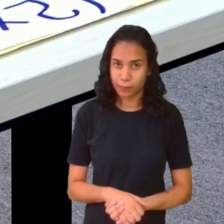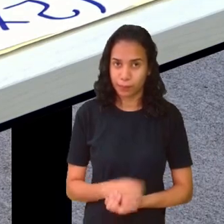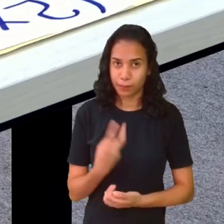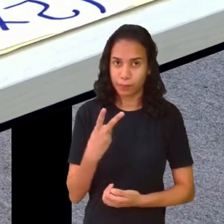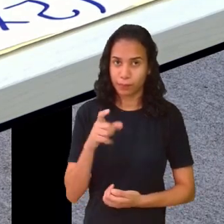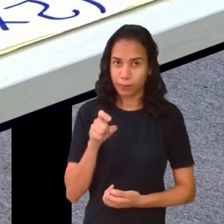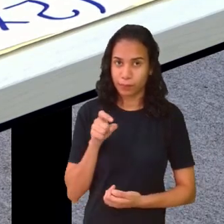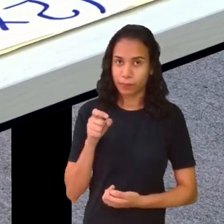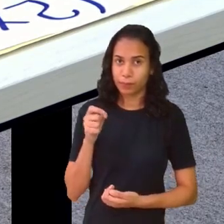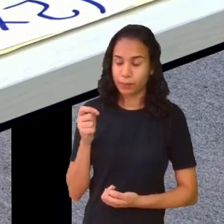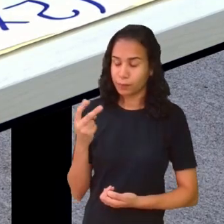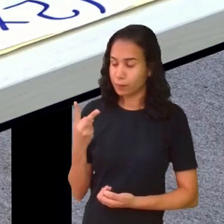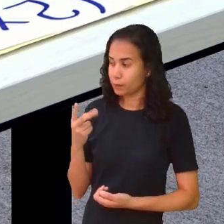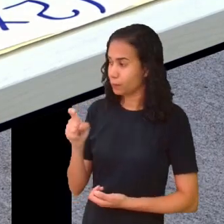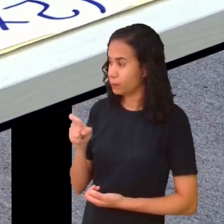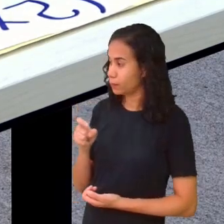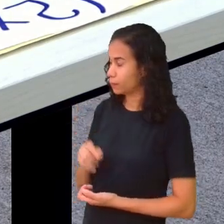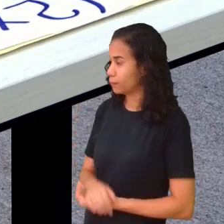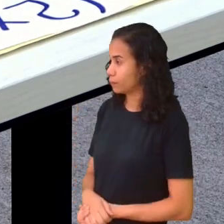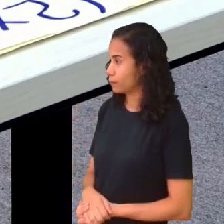2x, 2x, 2x.